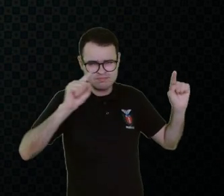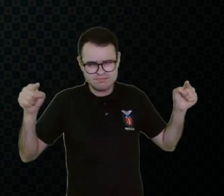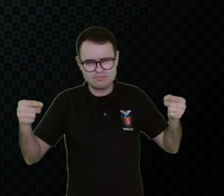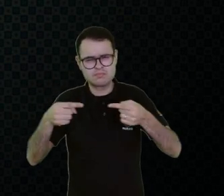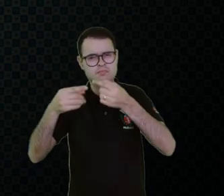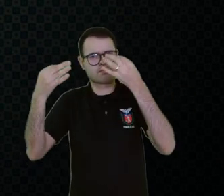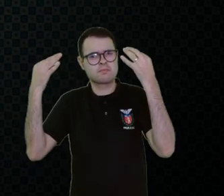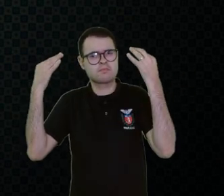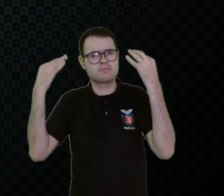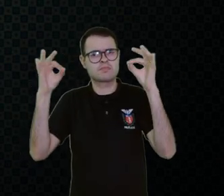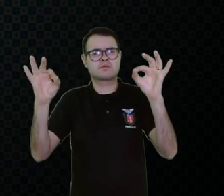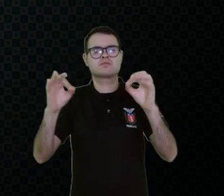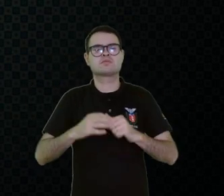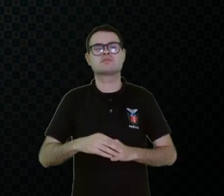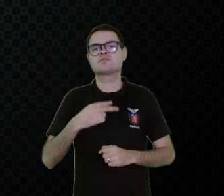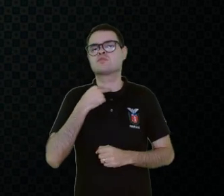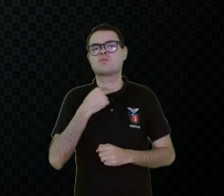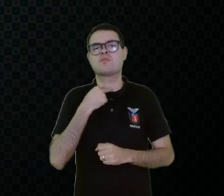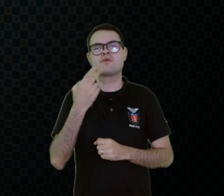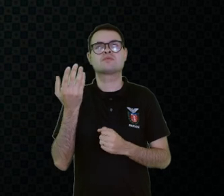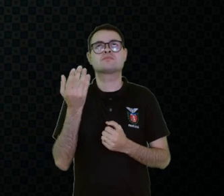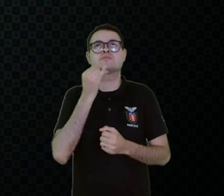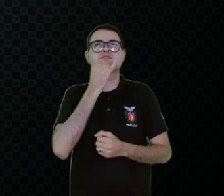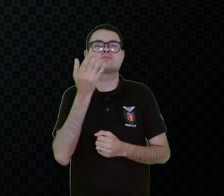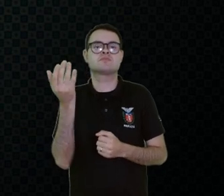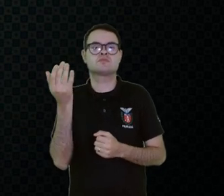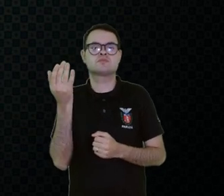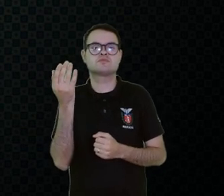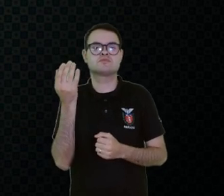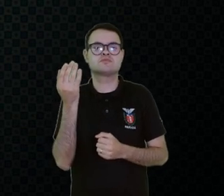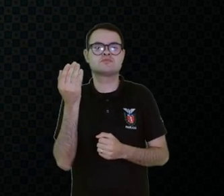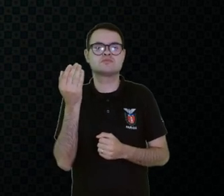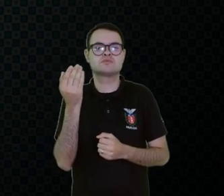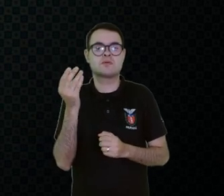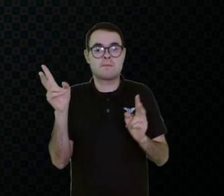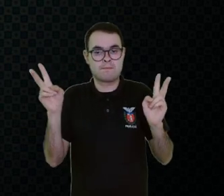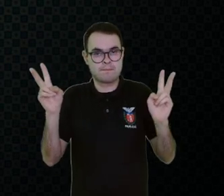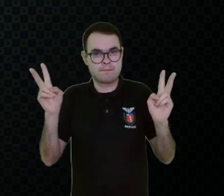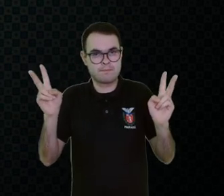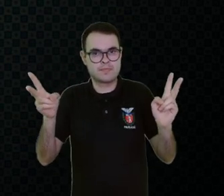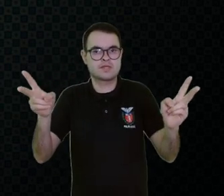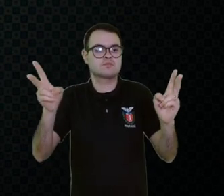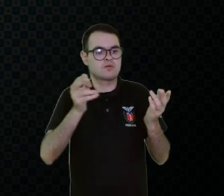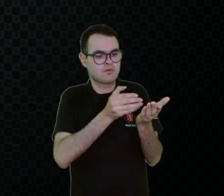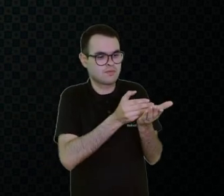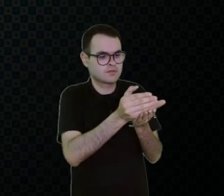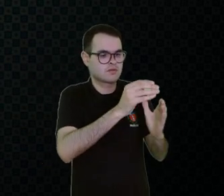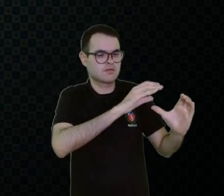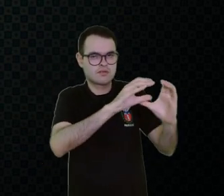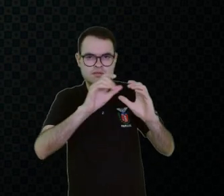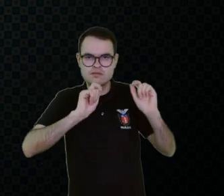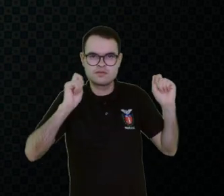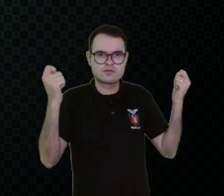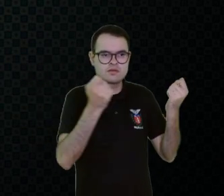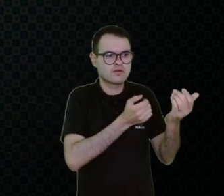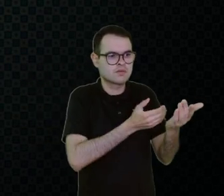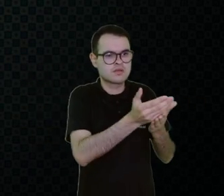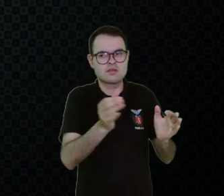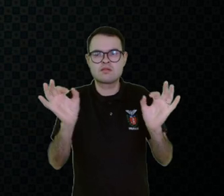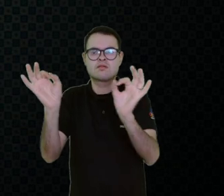A gente não pode fazer essa comunicação alternativa, por exemplo, no mesmo período, começar e deixar pronta, porque tem a